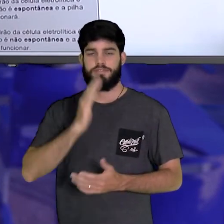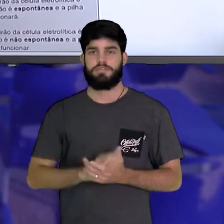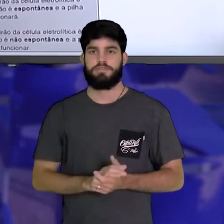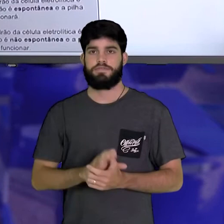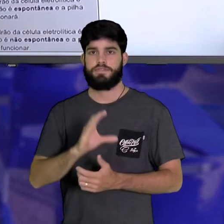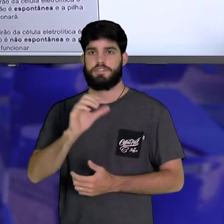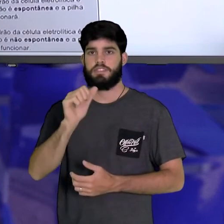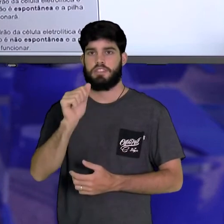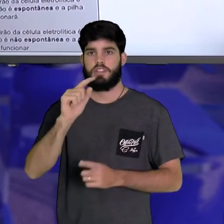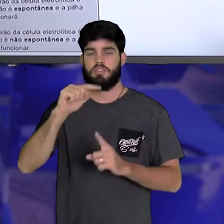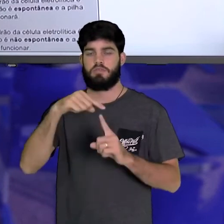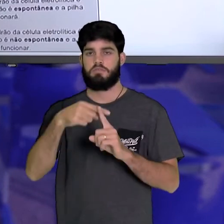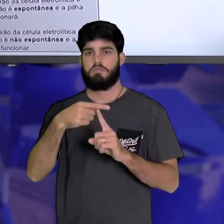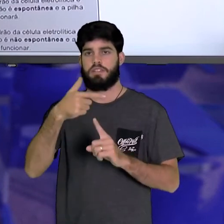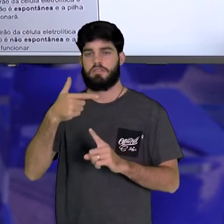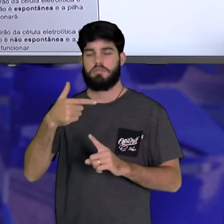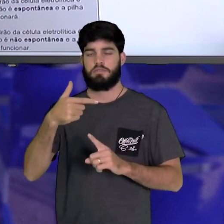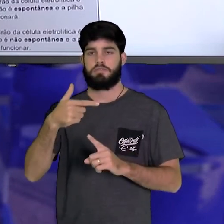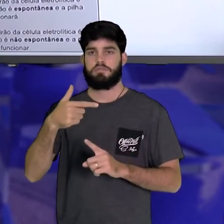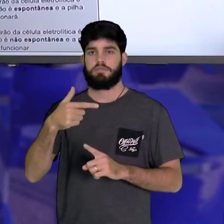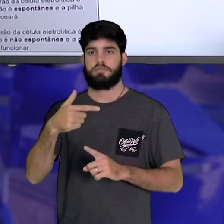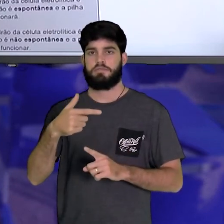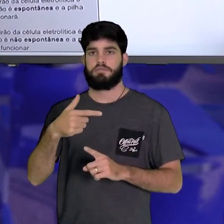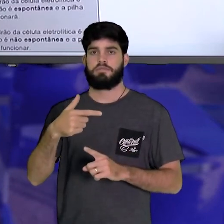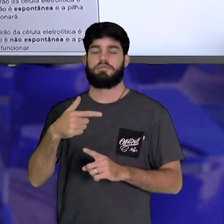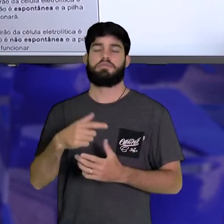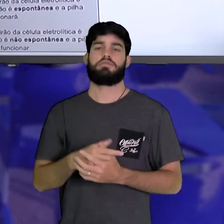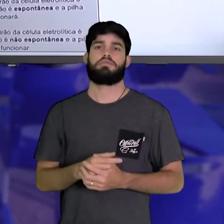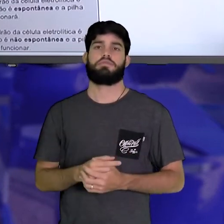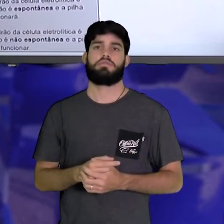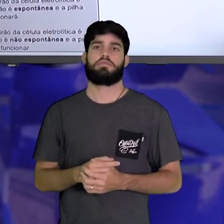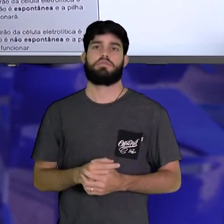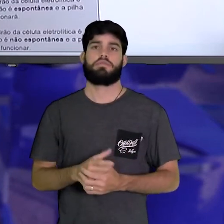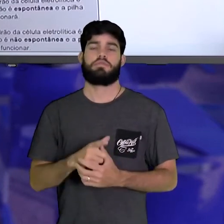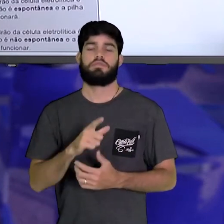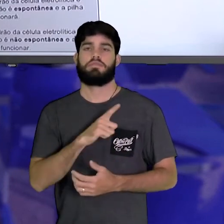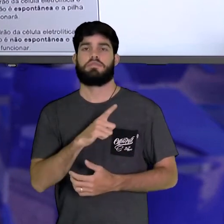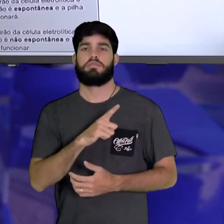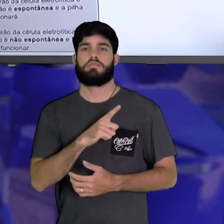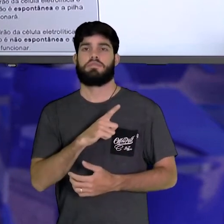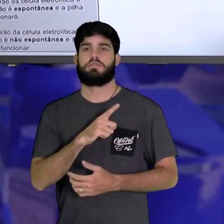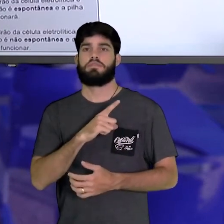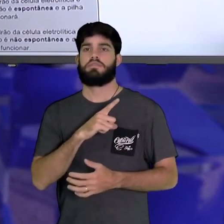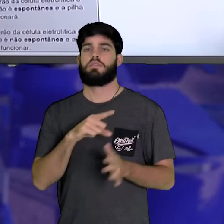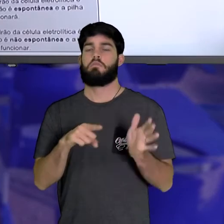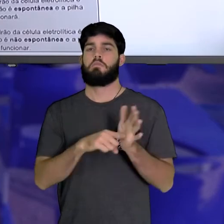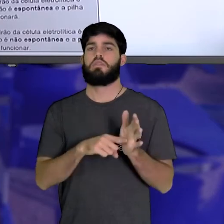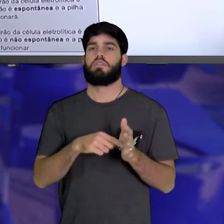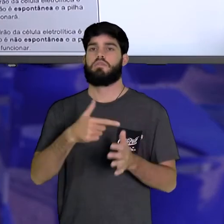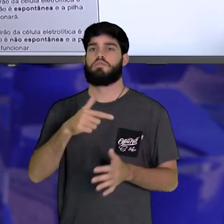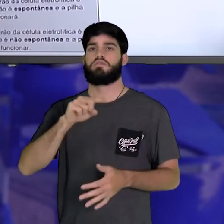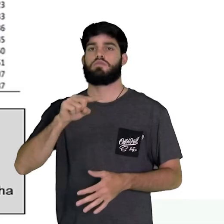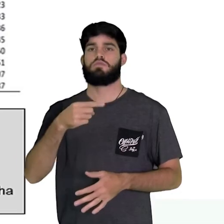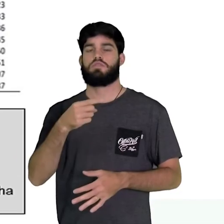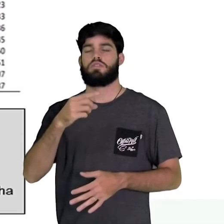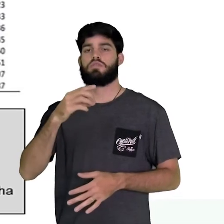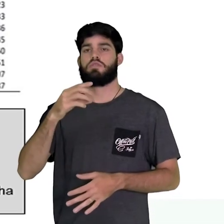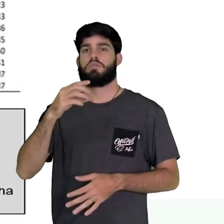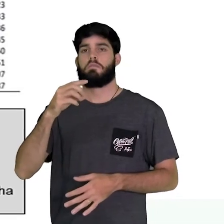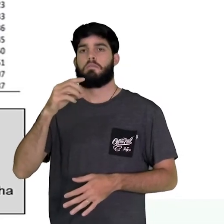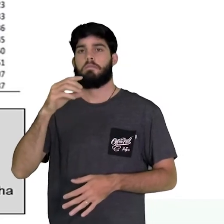dois, recebendo dois elétrons, gerando cálcio, tem uma voltagem de menos 2.866.